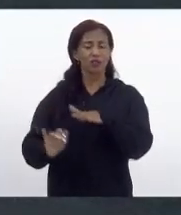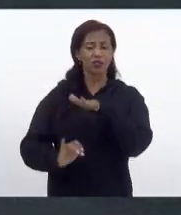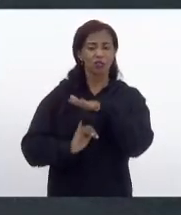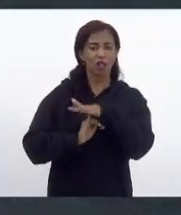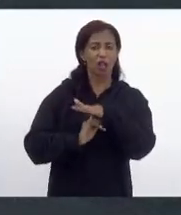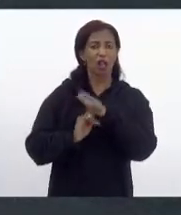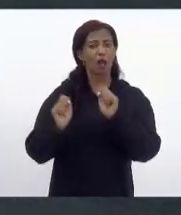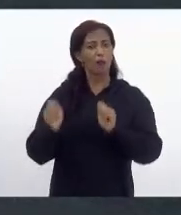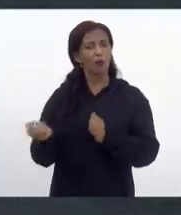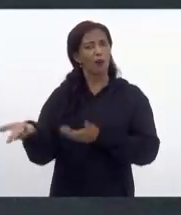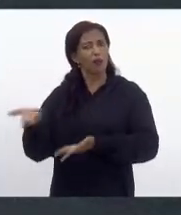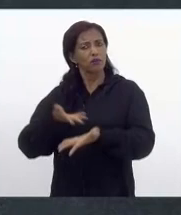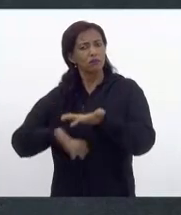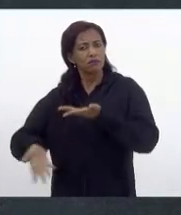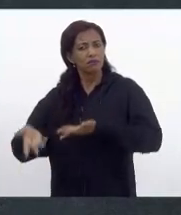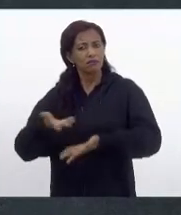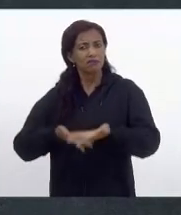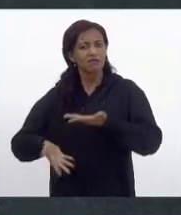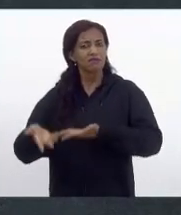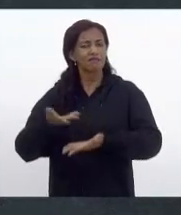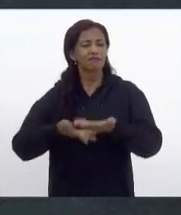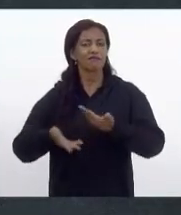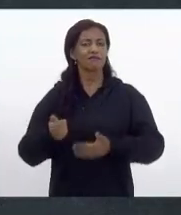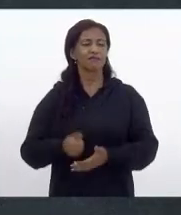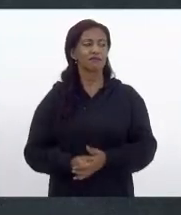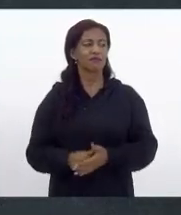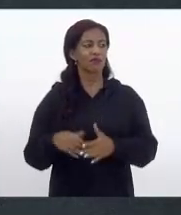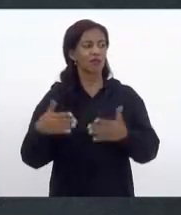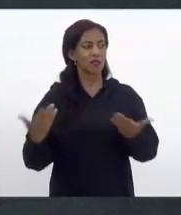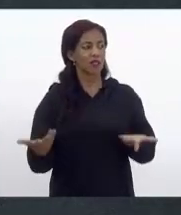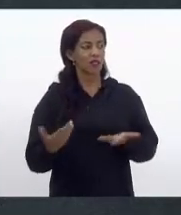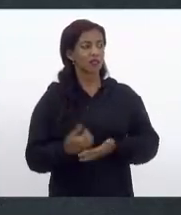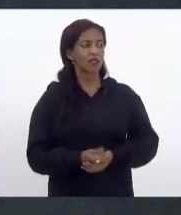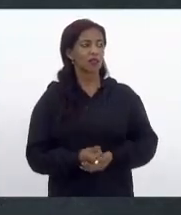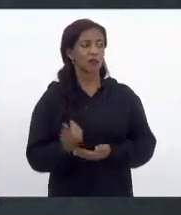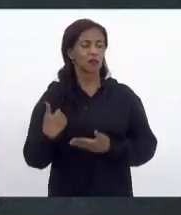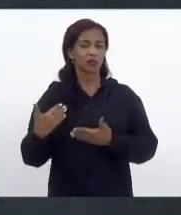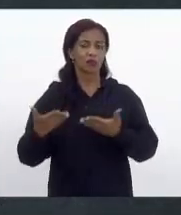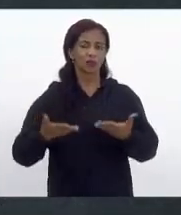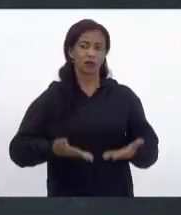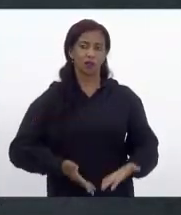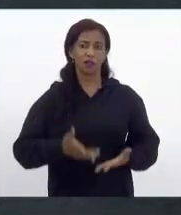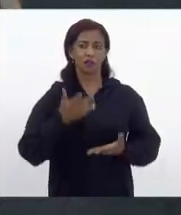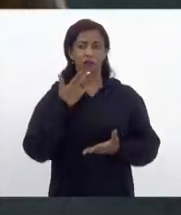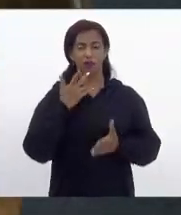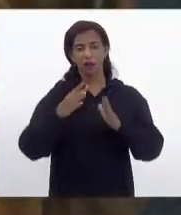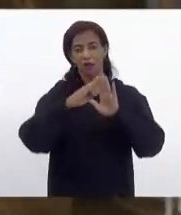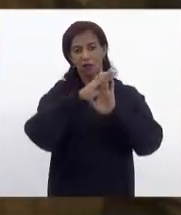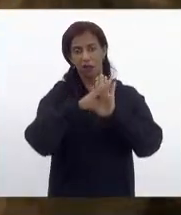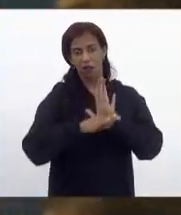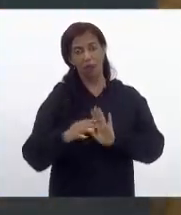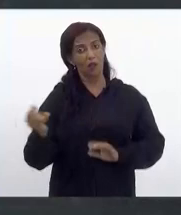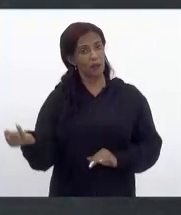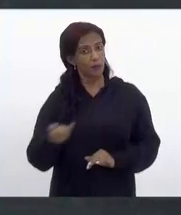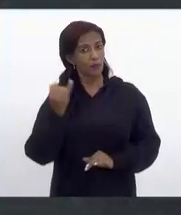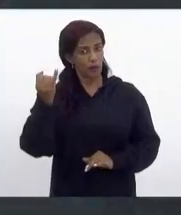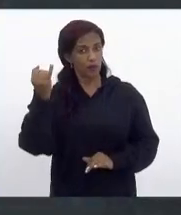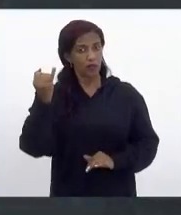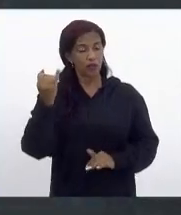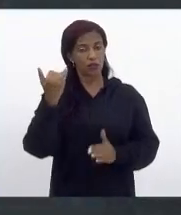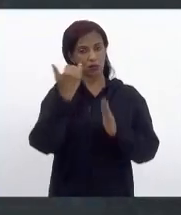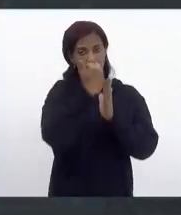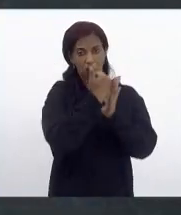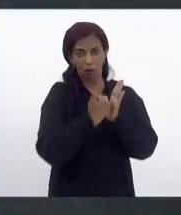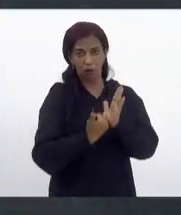podem colaborar fortemente com isso. Então, eu estou aqui dizendo que é um projeto importante, é um programa,